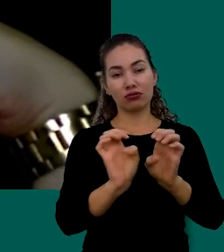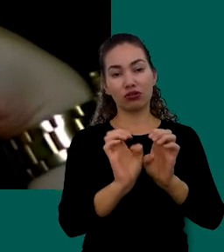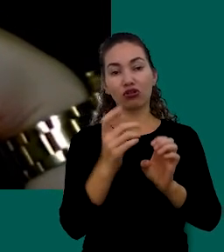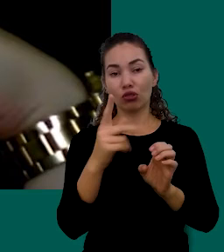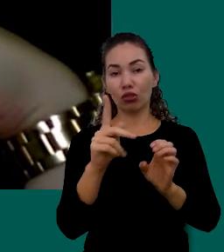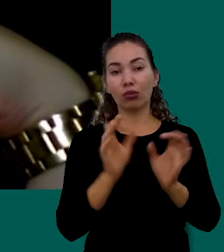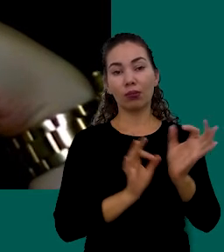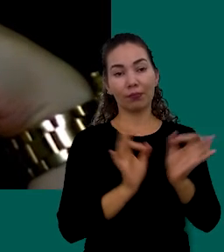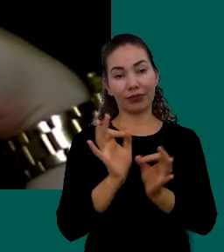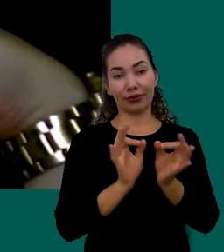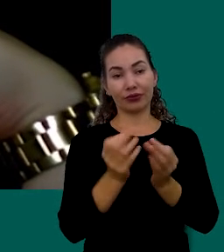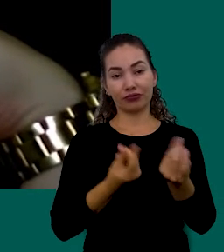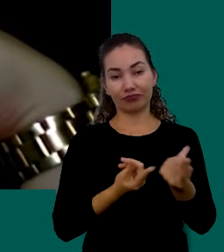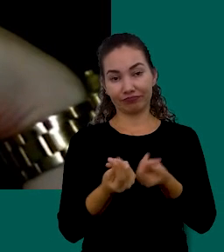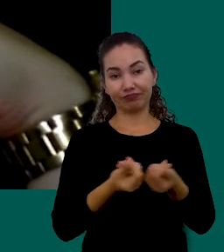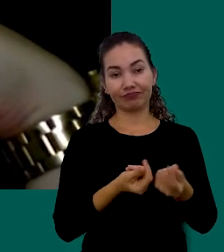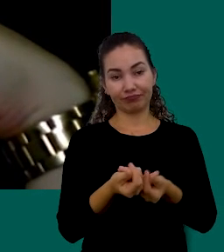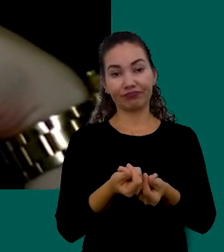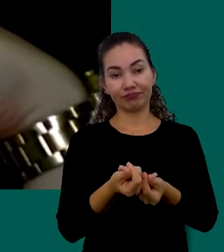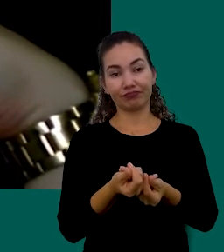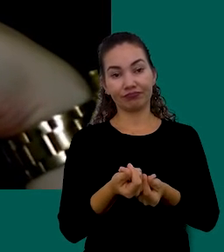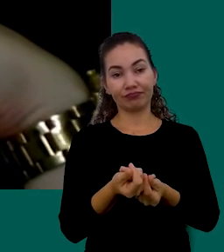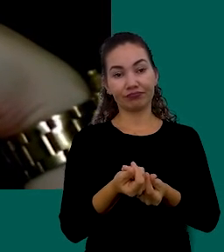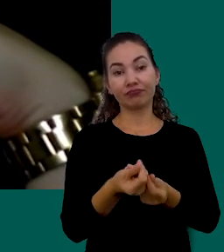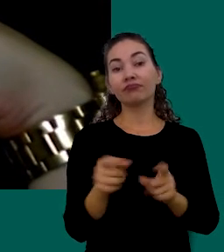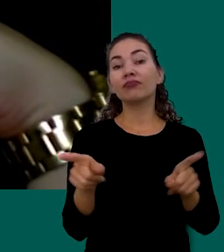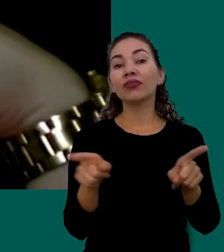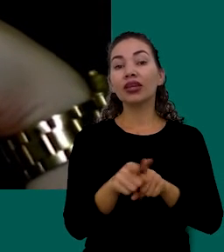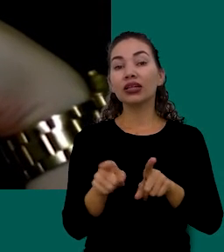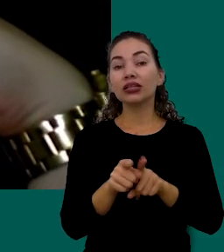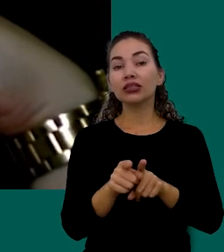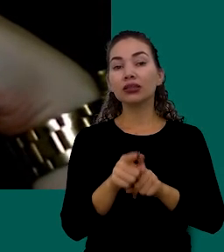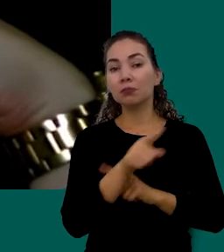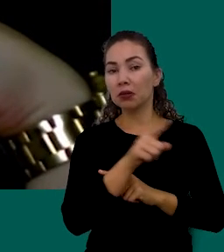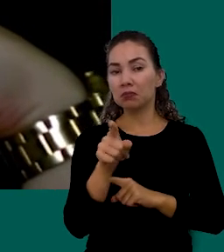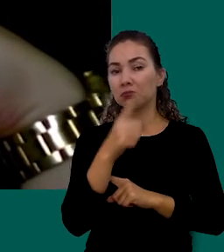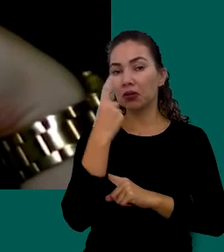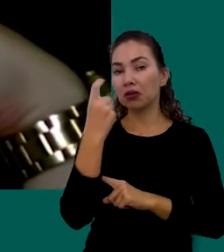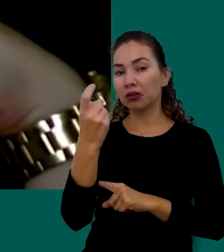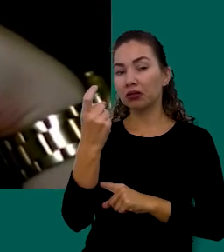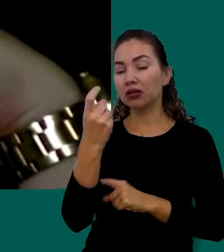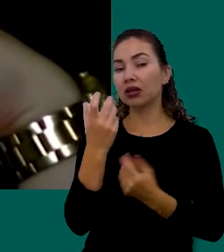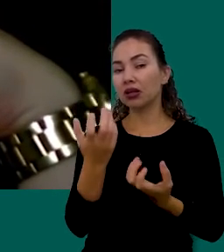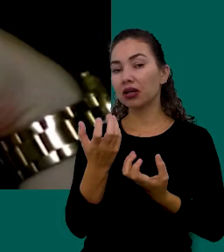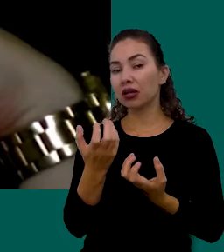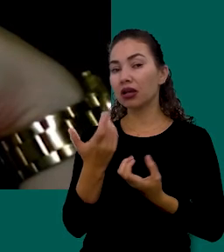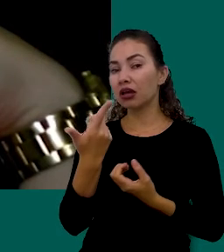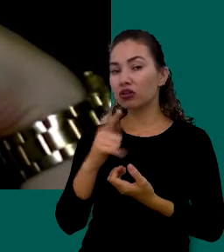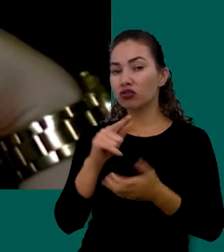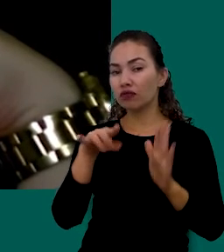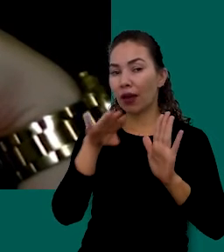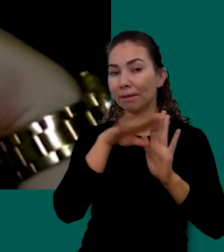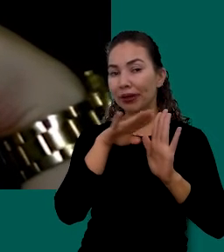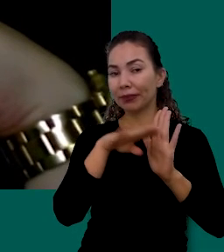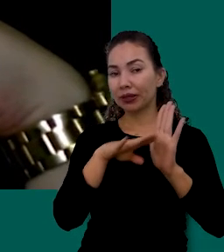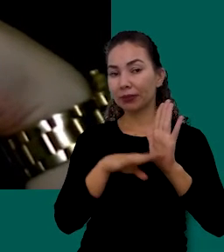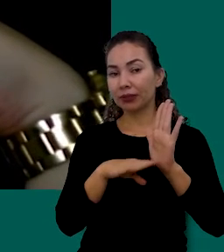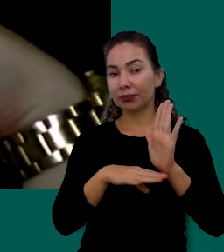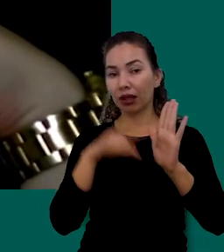Do Seu Planejamento Financeiro E Também Para quem Tiver Interesse De Rever Esses Passos